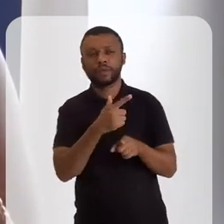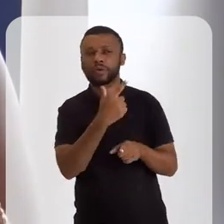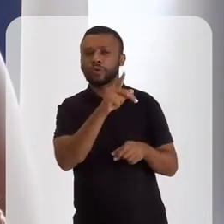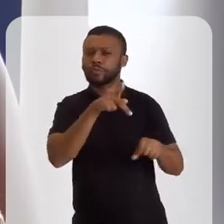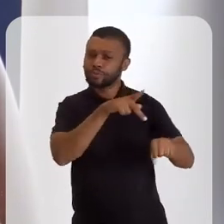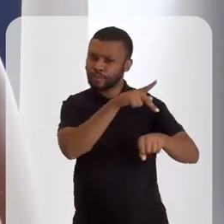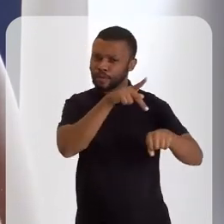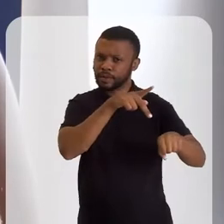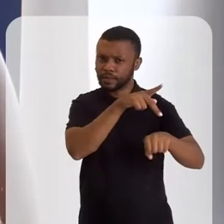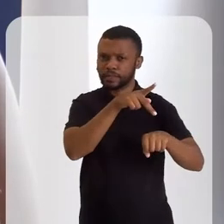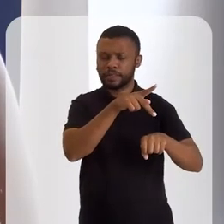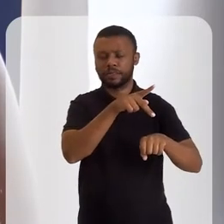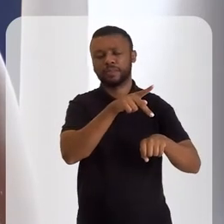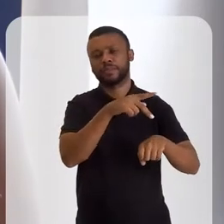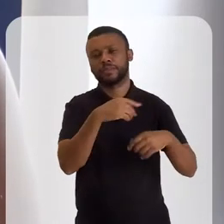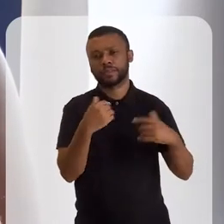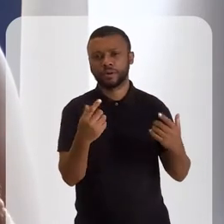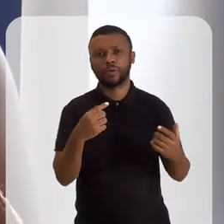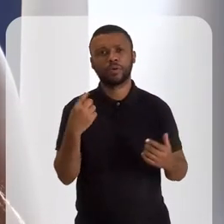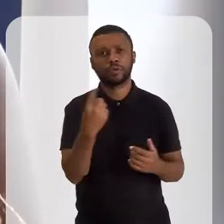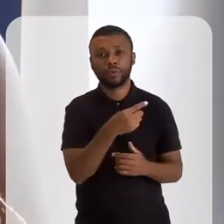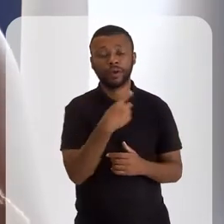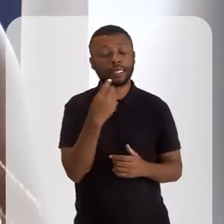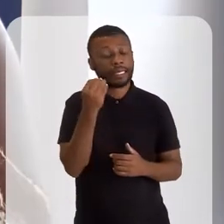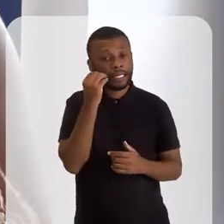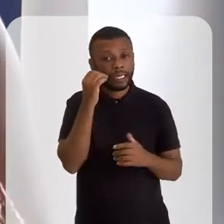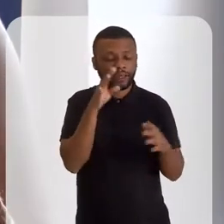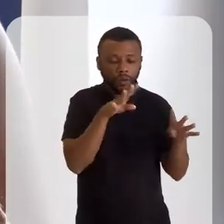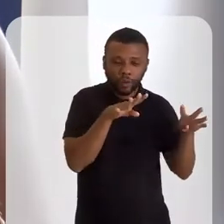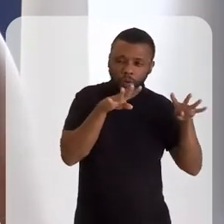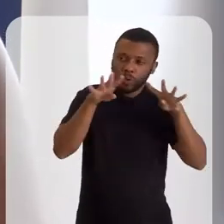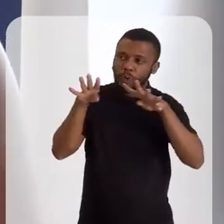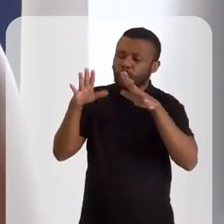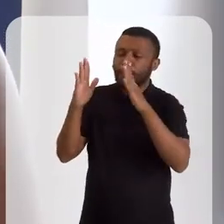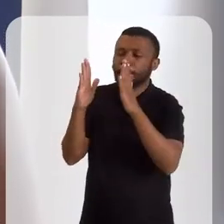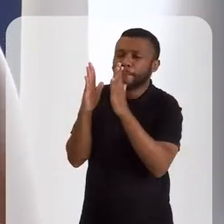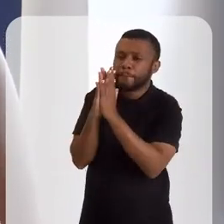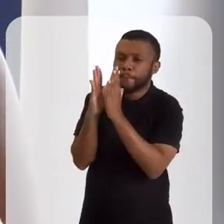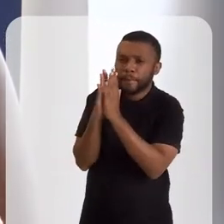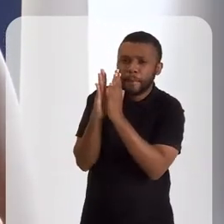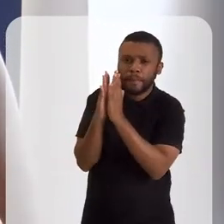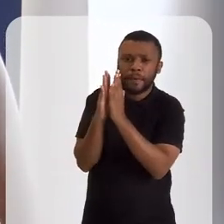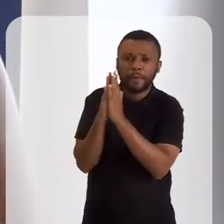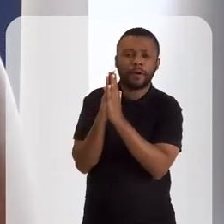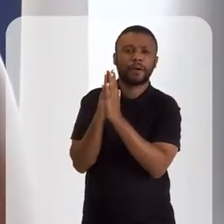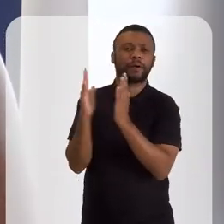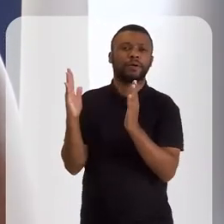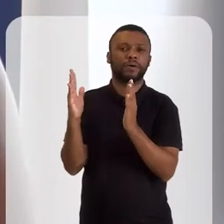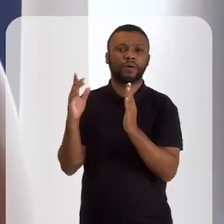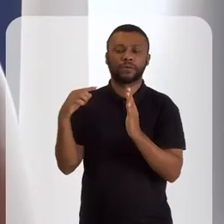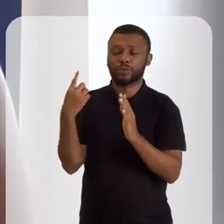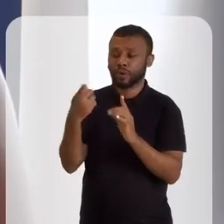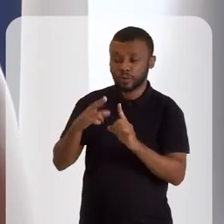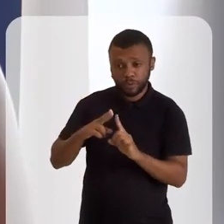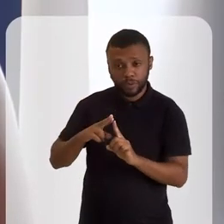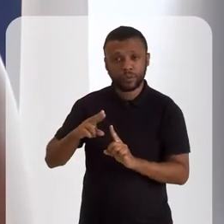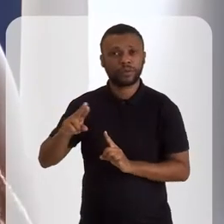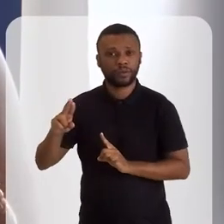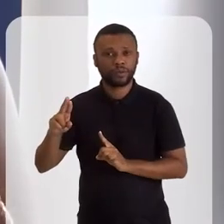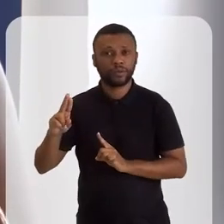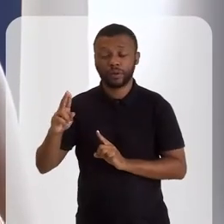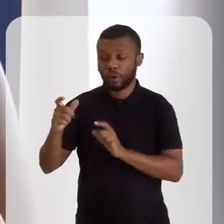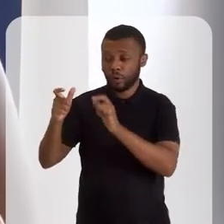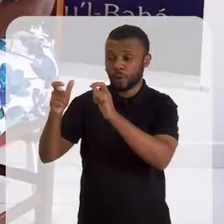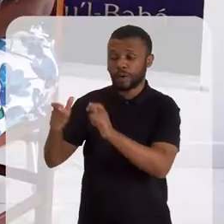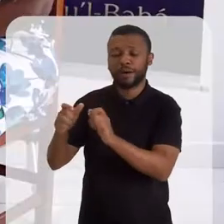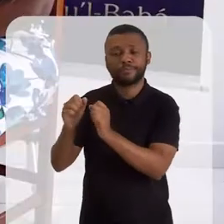mortais do Bab. Então, é para onde a gente até se volta para fazer as nossas orações, é o nosso quebler, né? E é